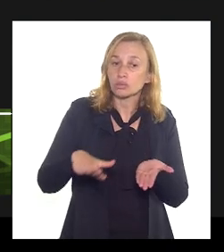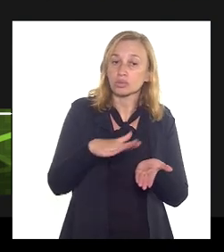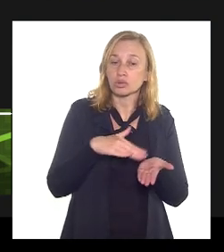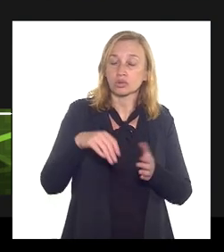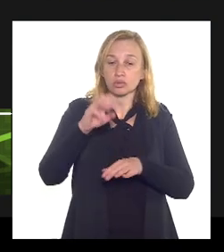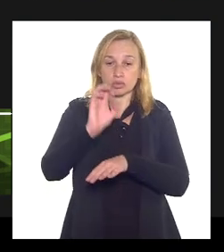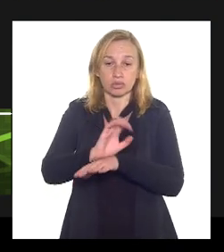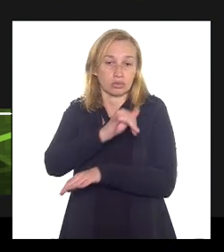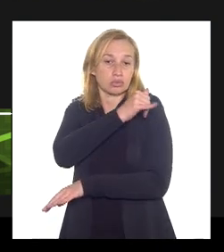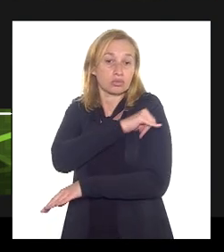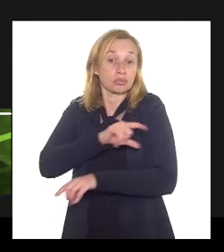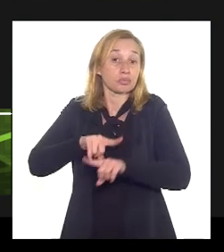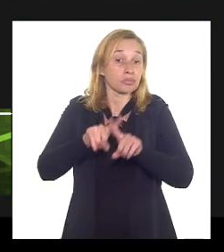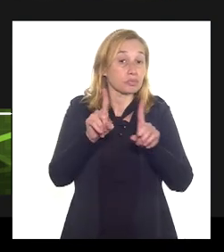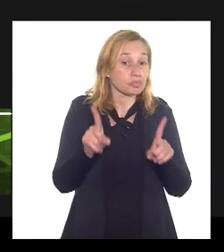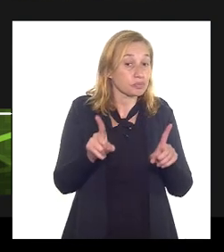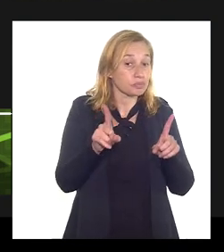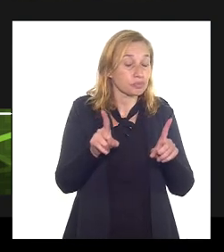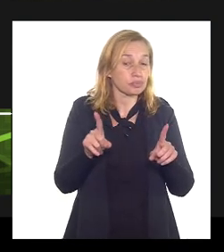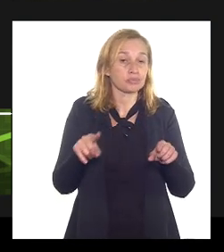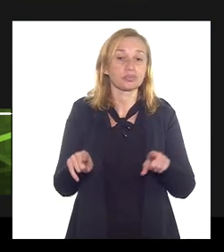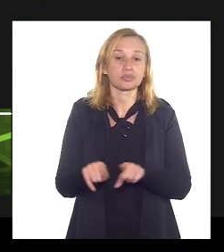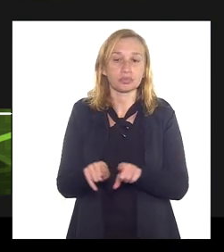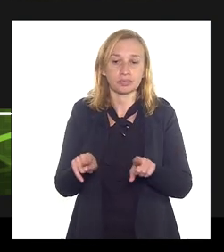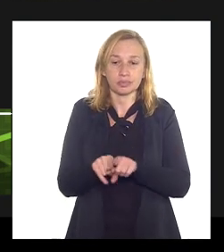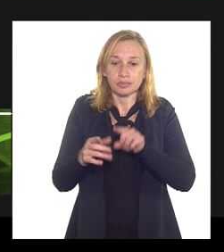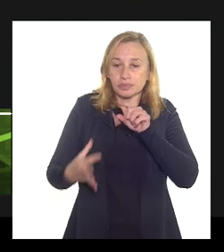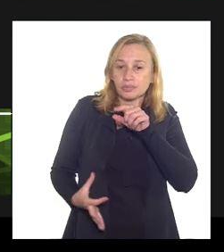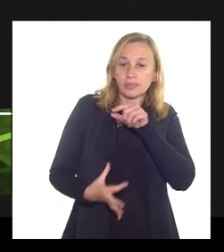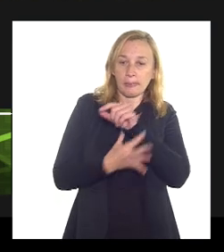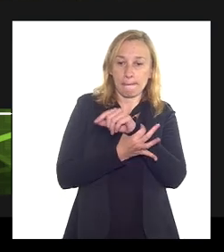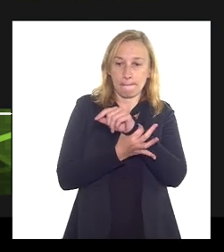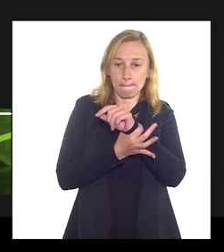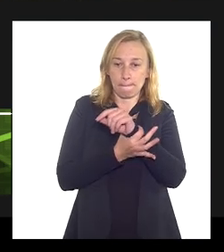estado do Rio de Janeiro mas em vista da segurança